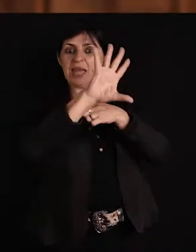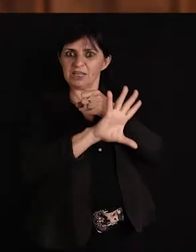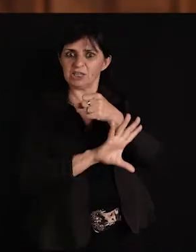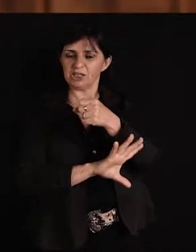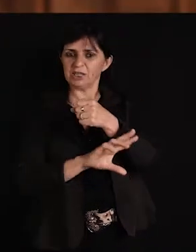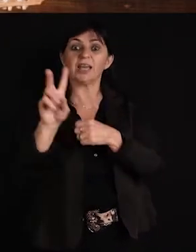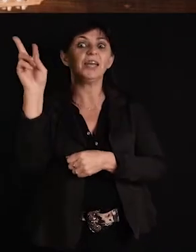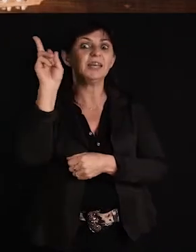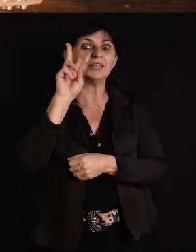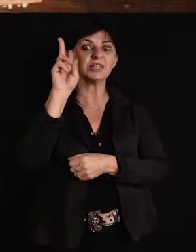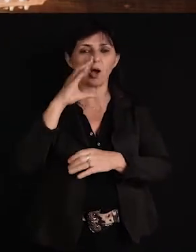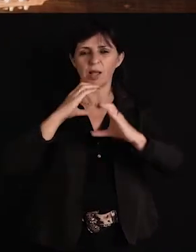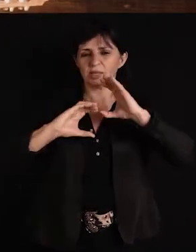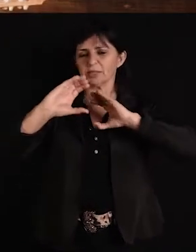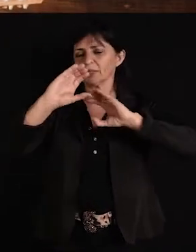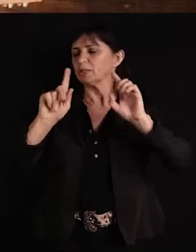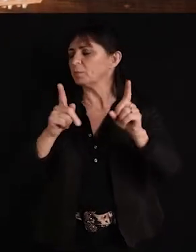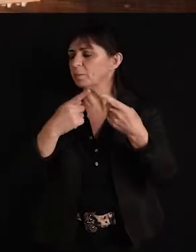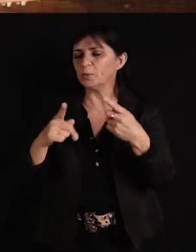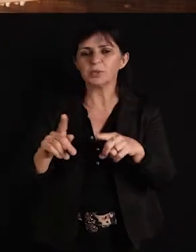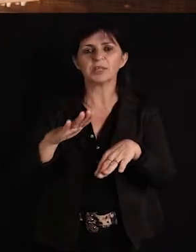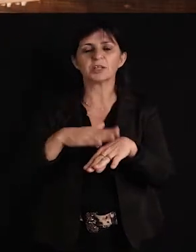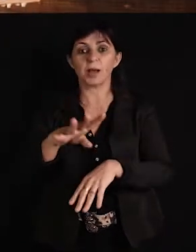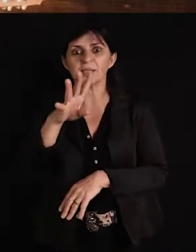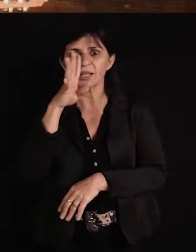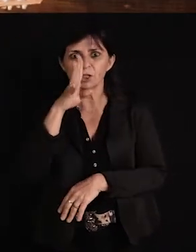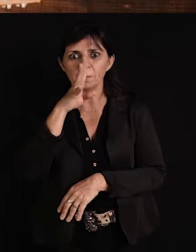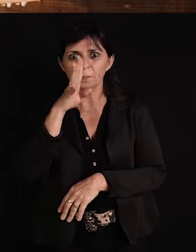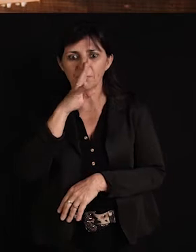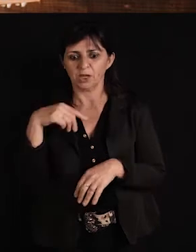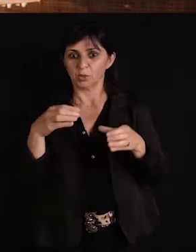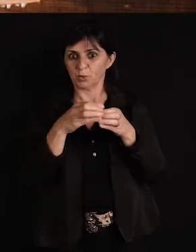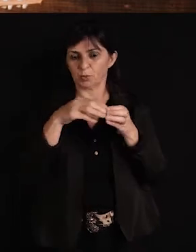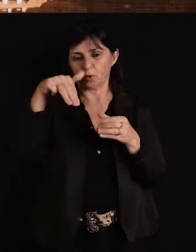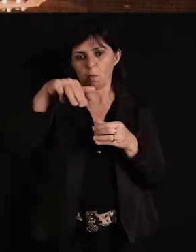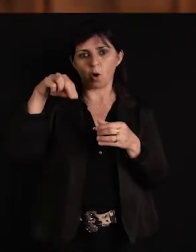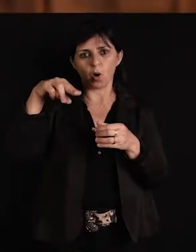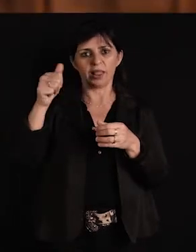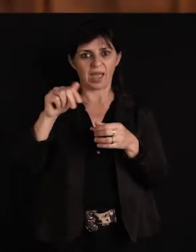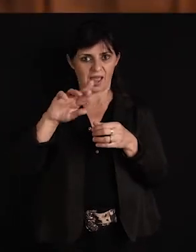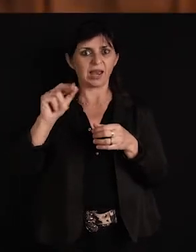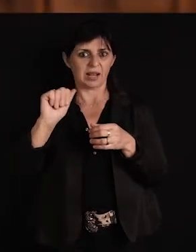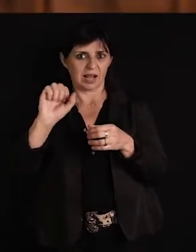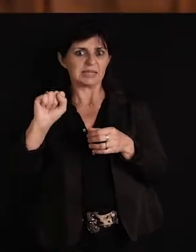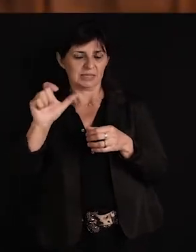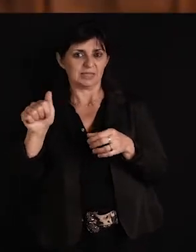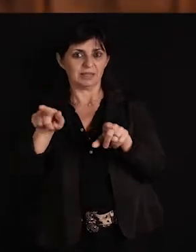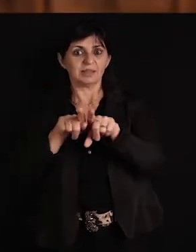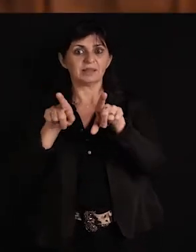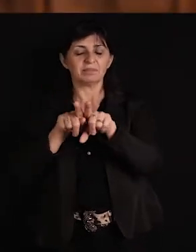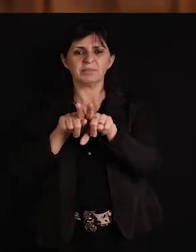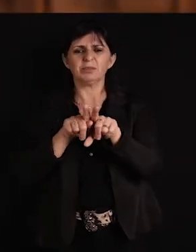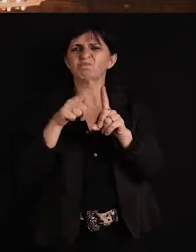eu mais admiro nos monarcas. Tem tantas, mas Erechim, eu acho que a letra, a melodia é